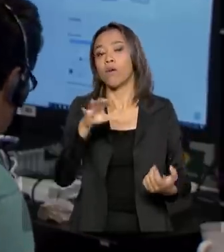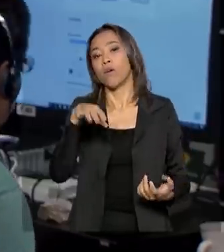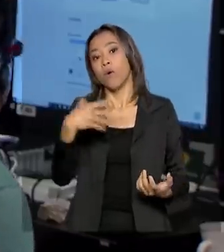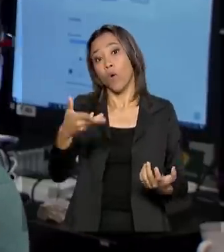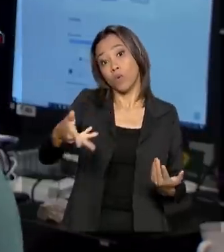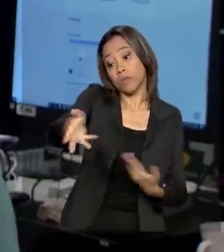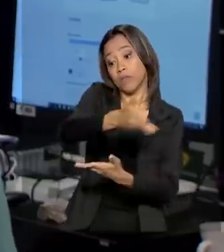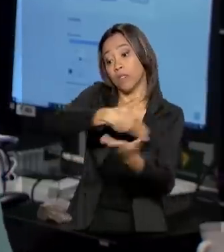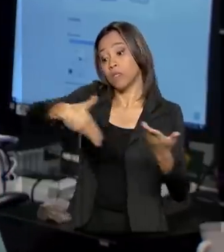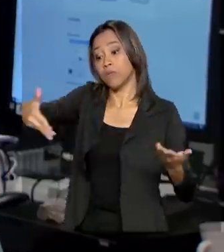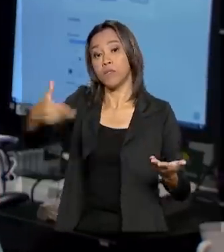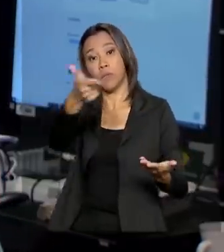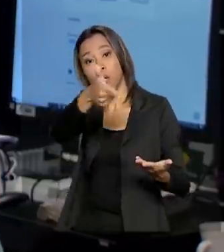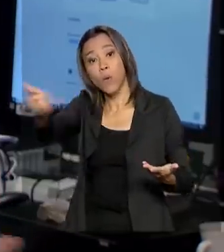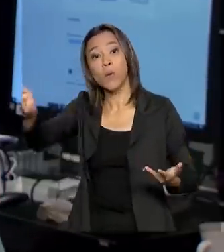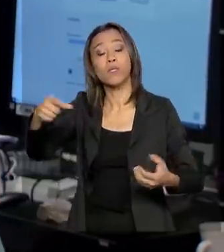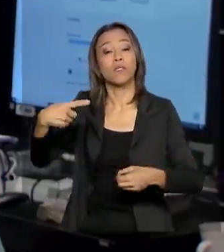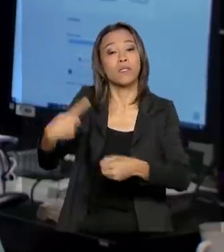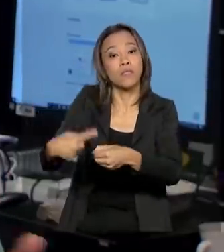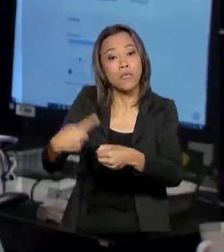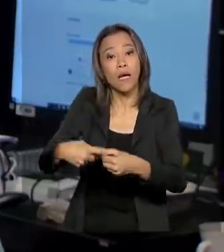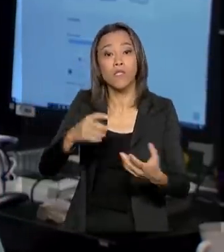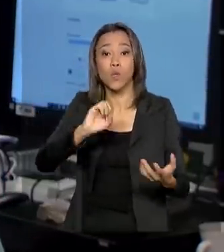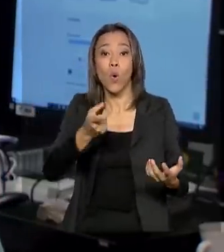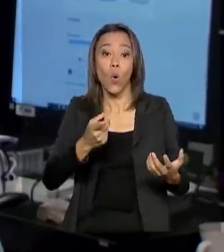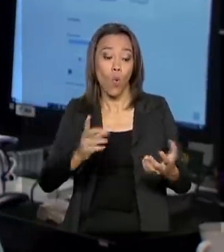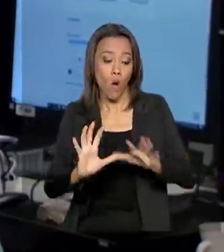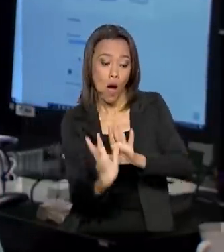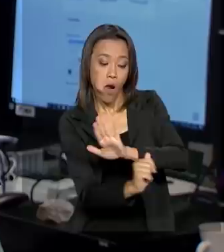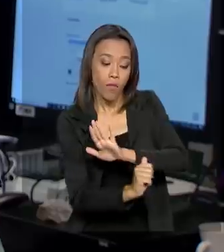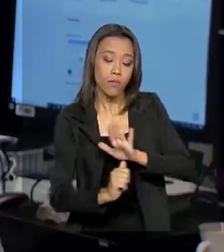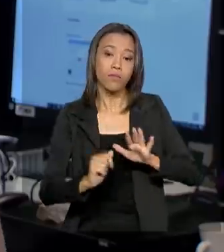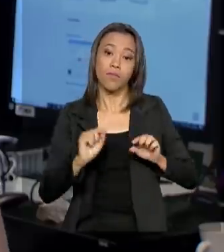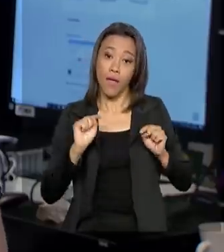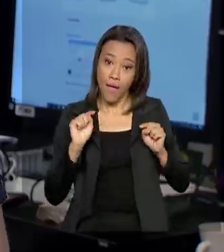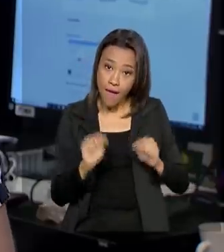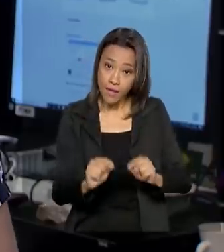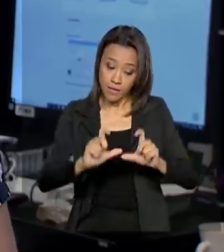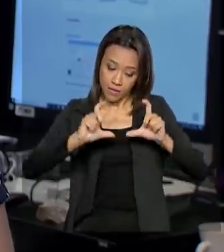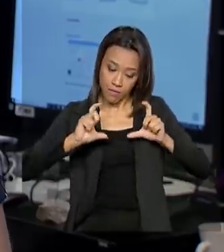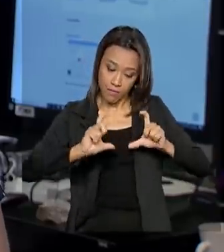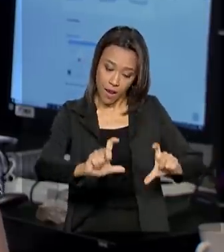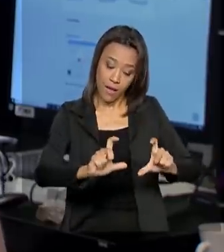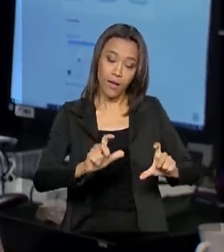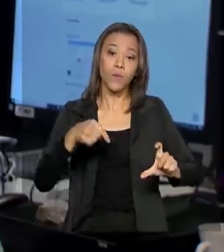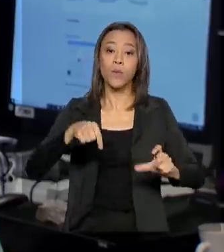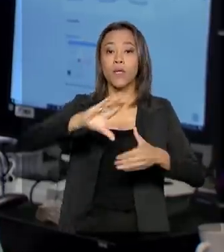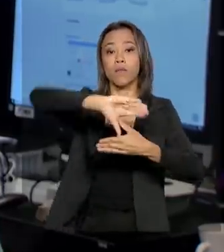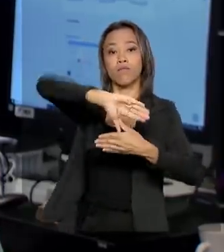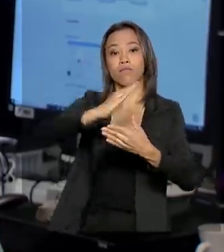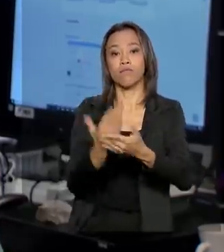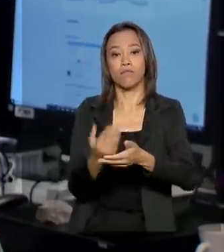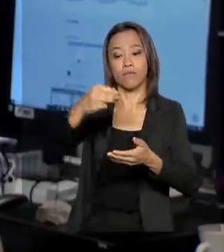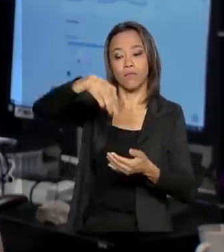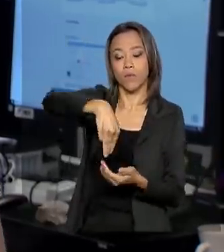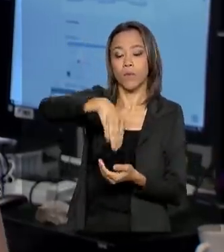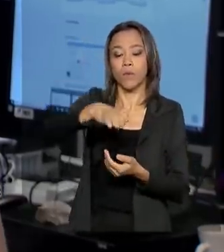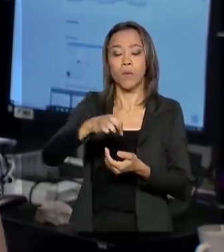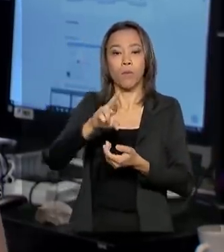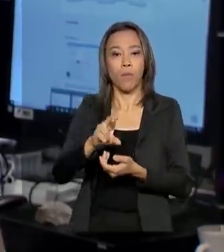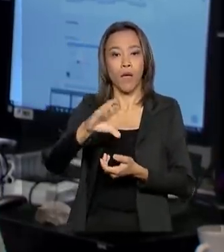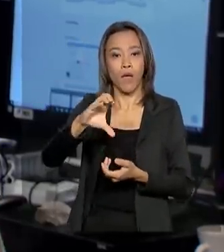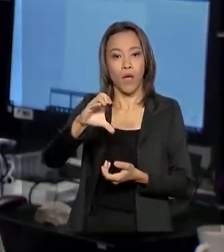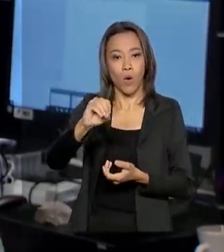município ou para quem teve a placa furtada ou danificada. Essa placa do Mercosul está sendo adotada no Brasil, na